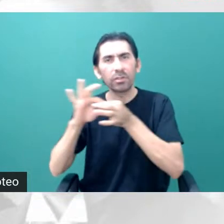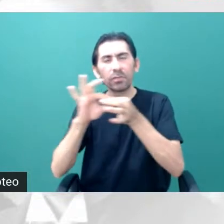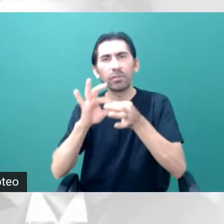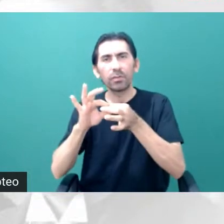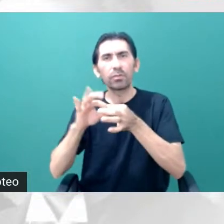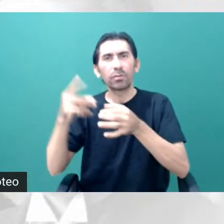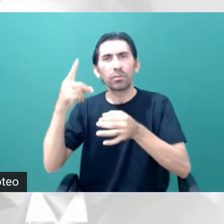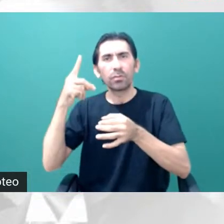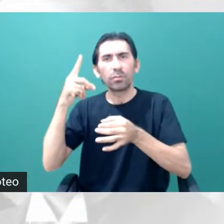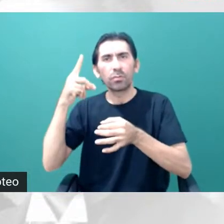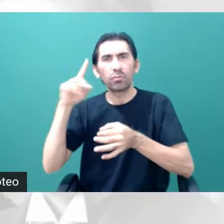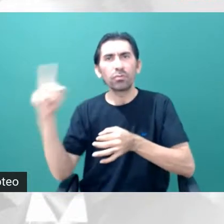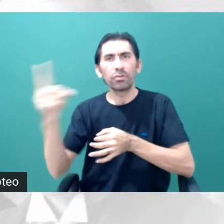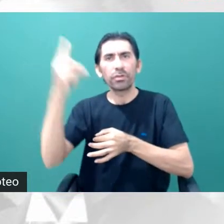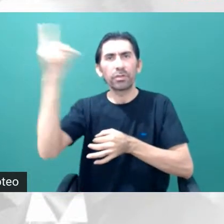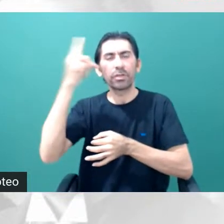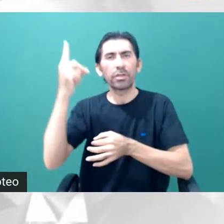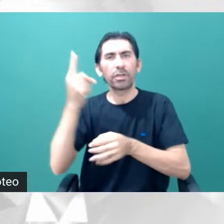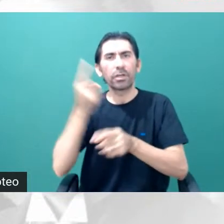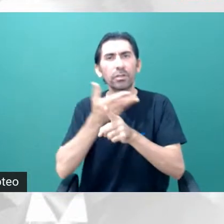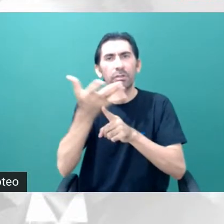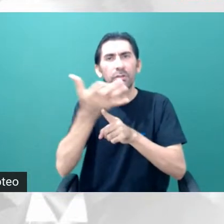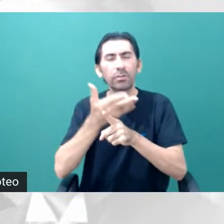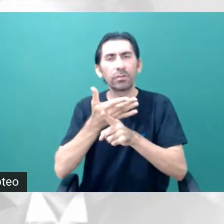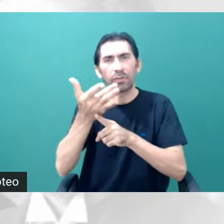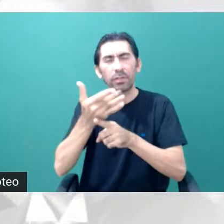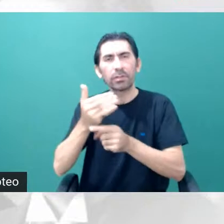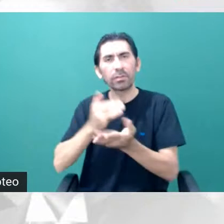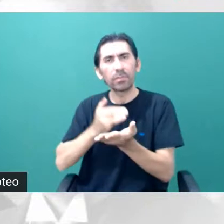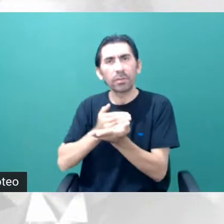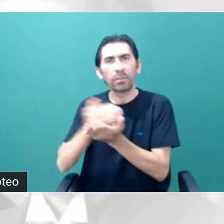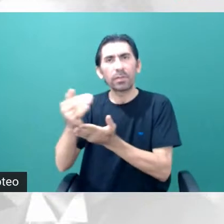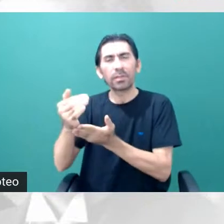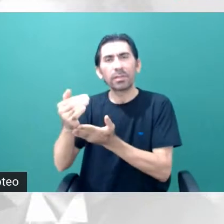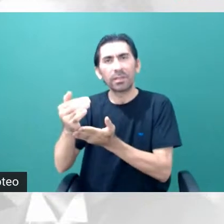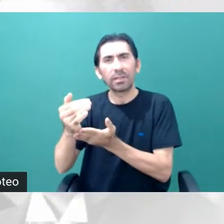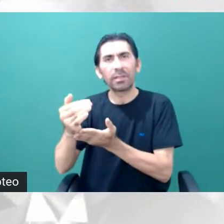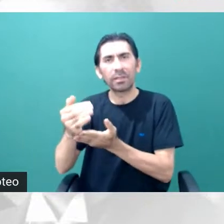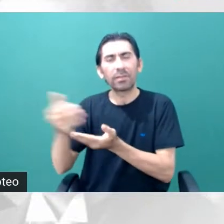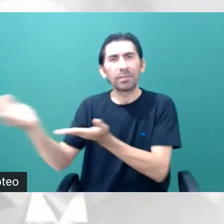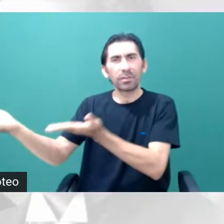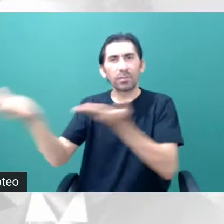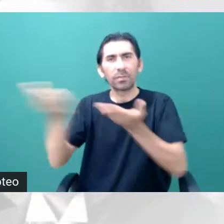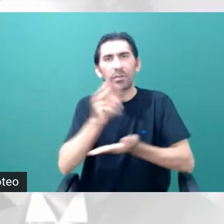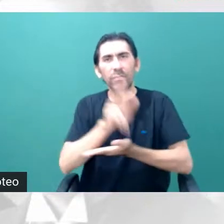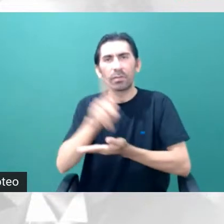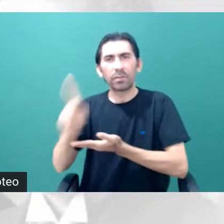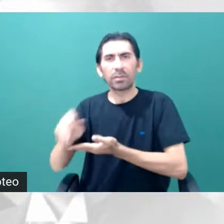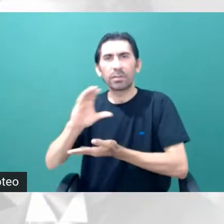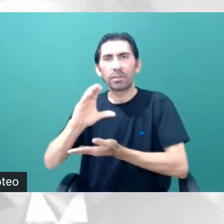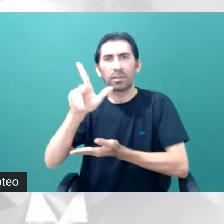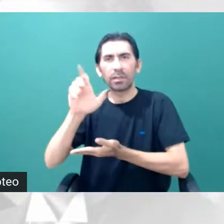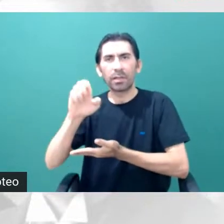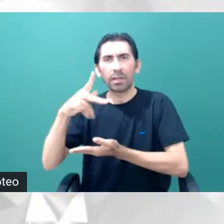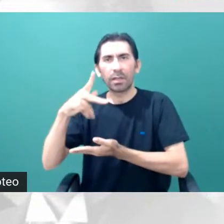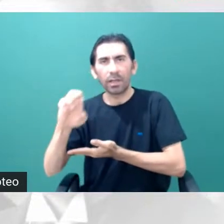Físico. Para iniciar nossas lives, vamos chamar o professor Kepler de Oliveira.